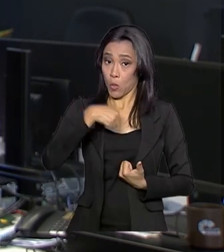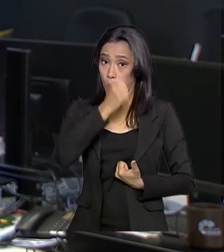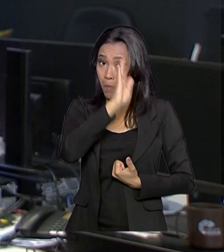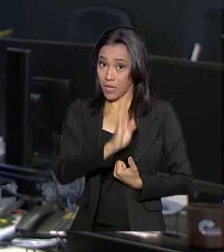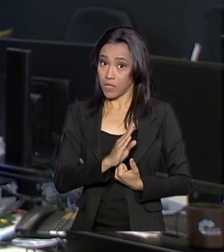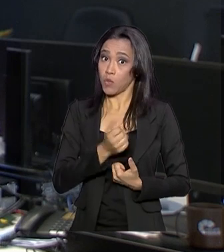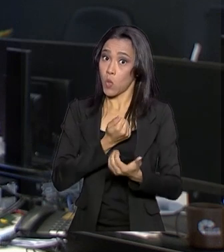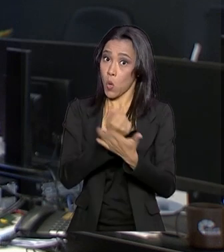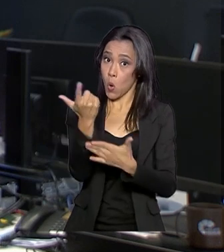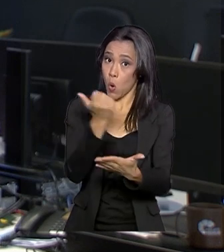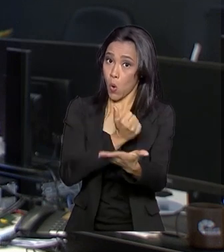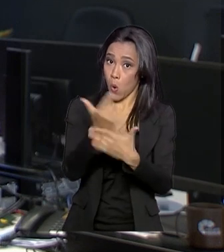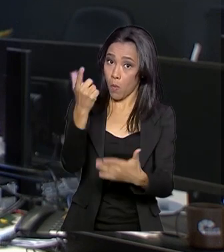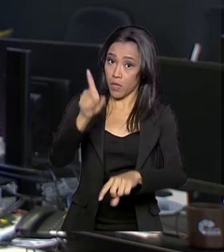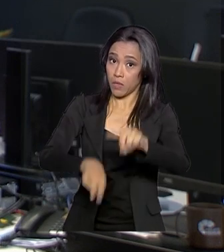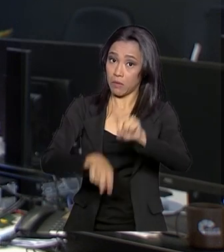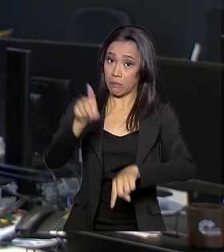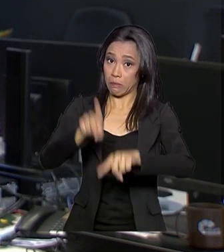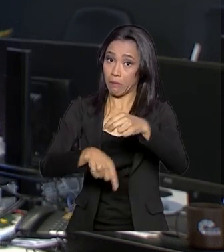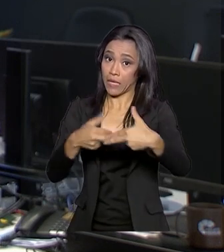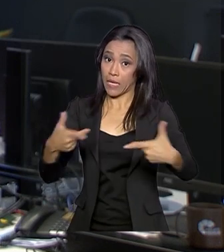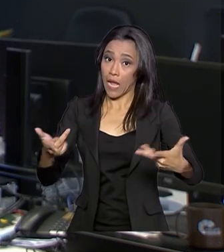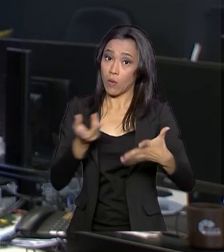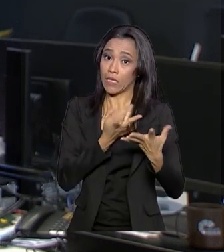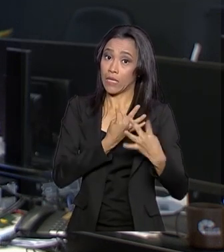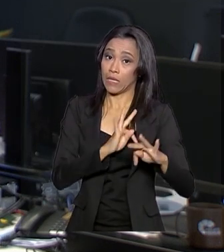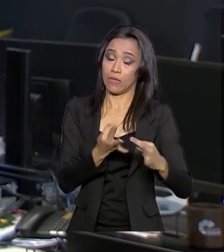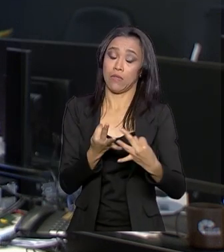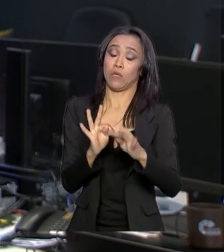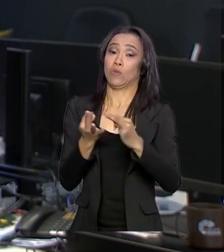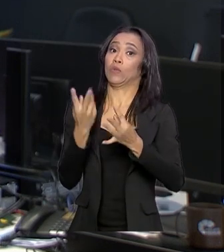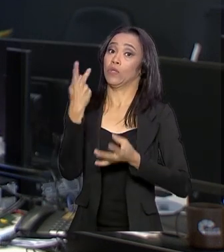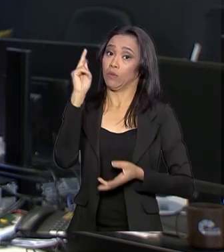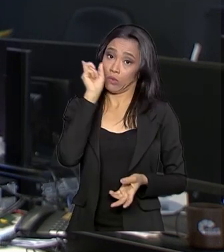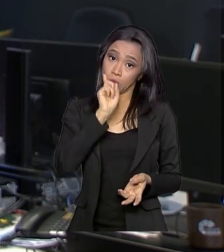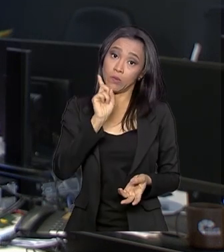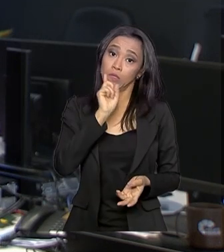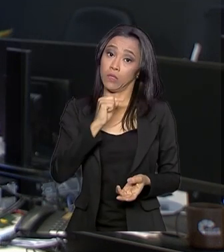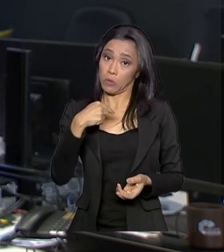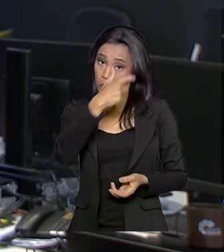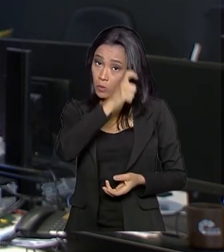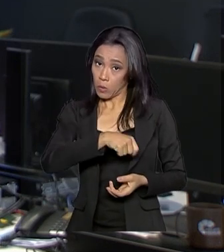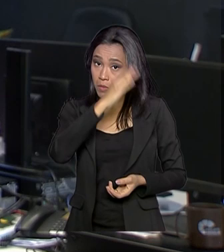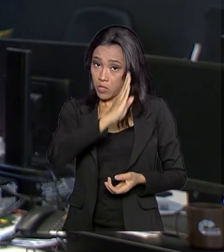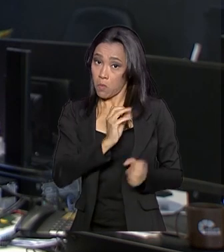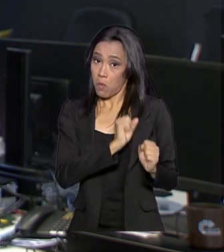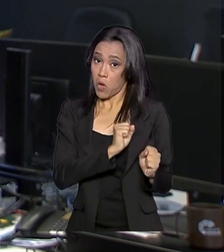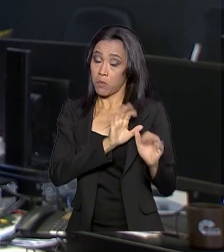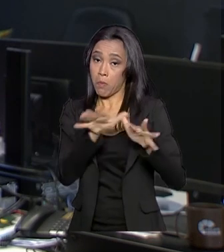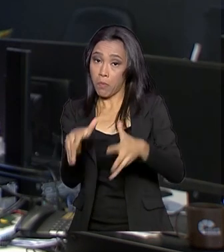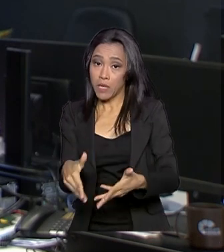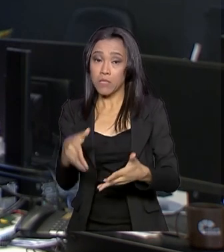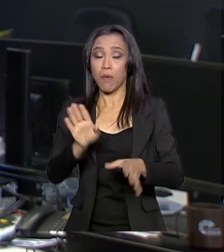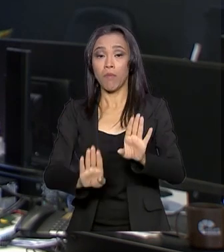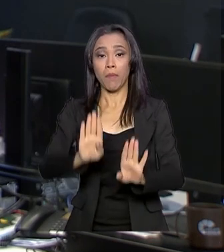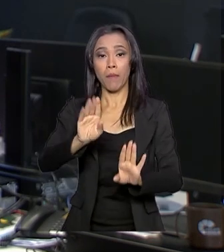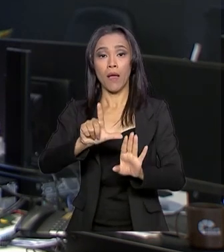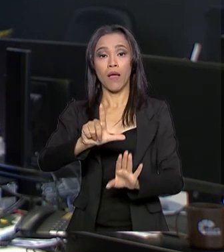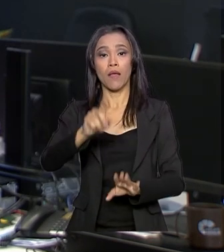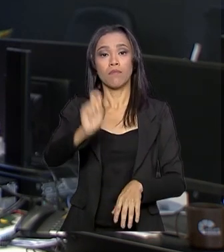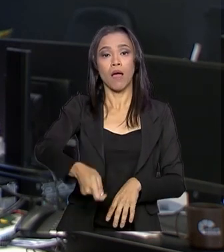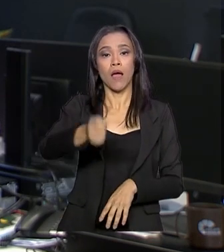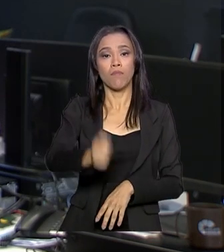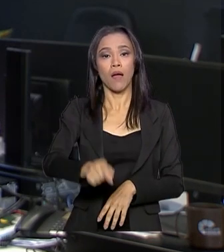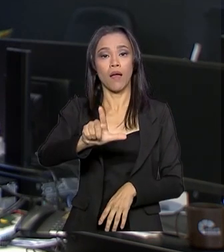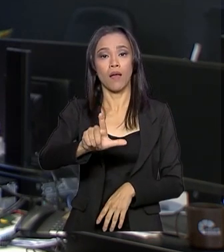preferencial de equipamentos e tecnologia dos Estados Unidos, pode participar de leilões organizados pelo Pentágono para